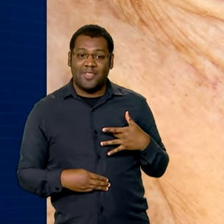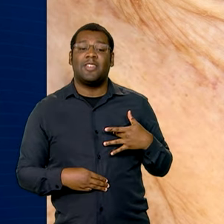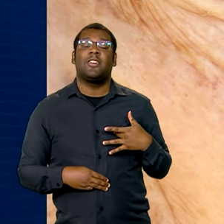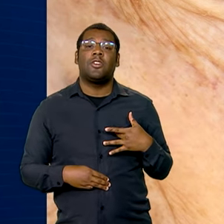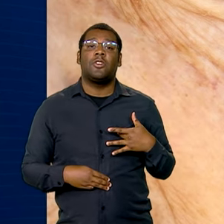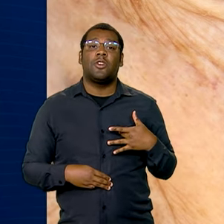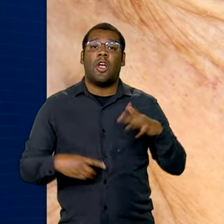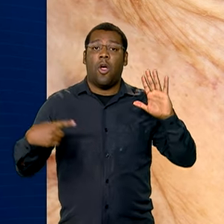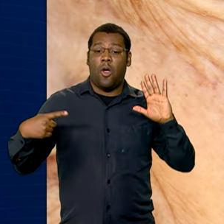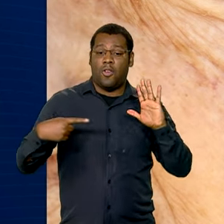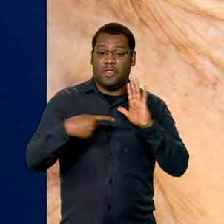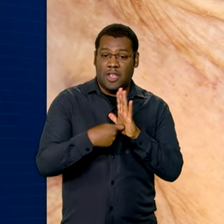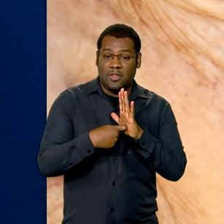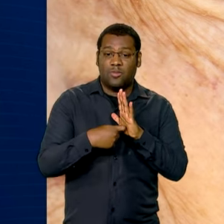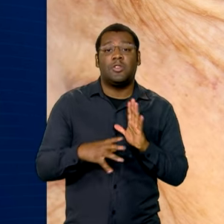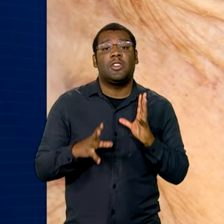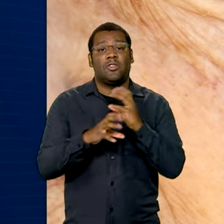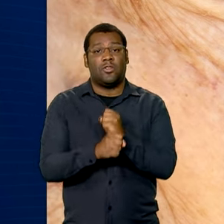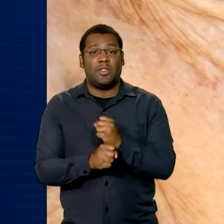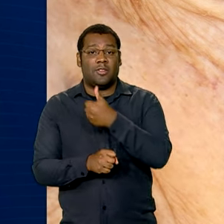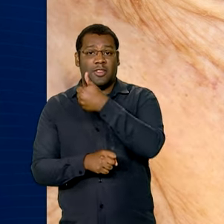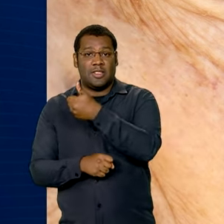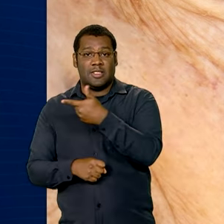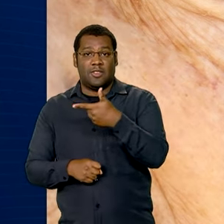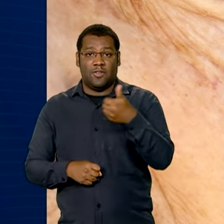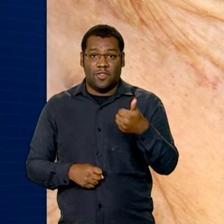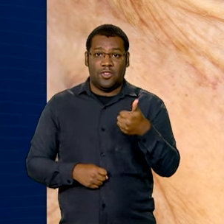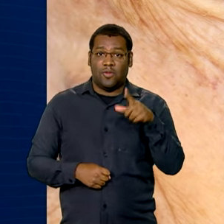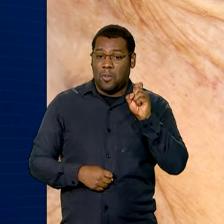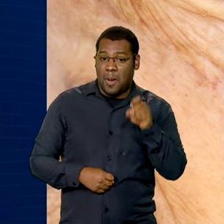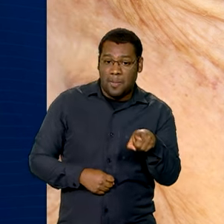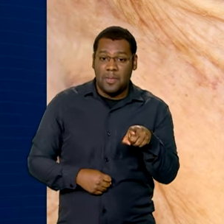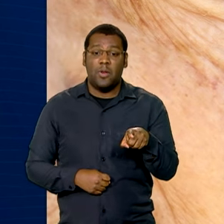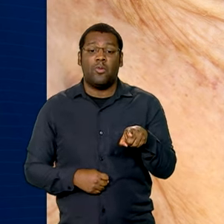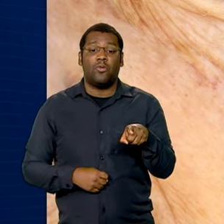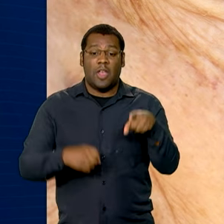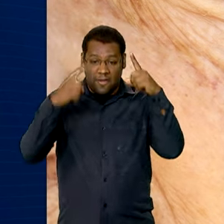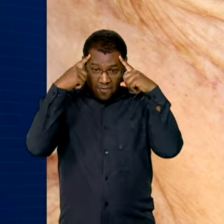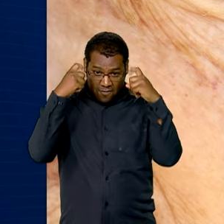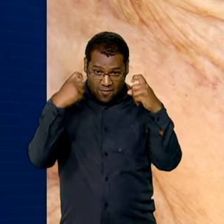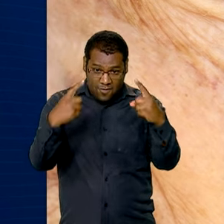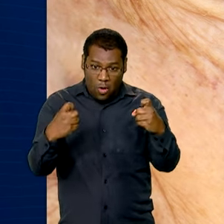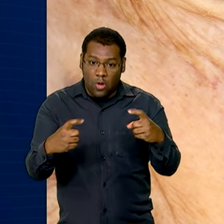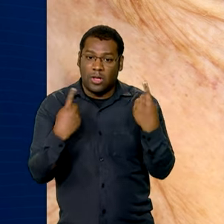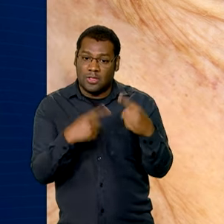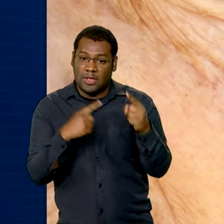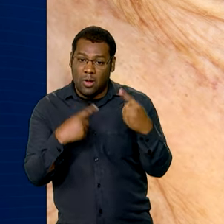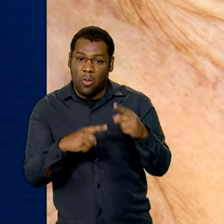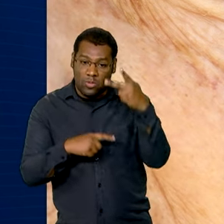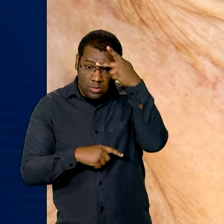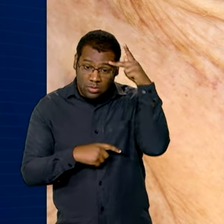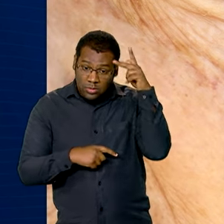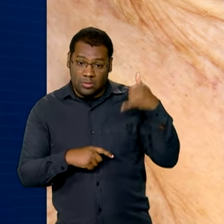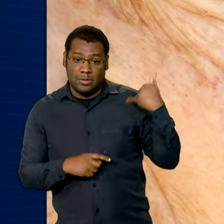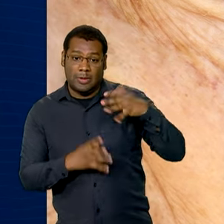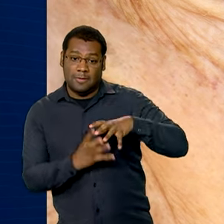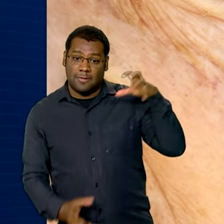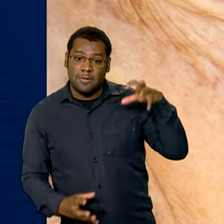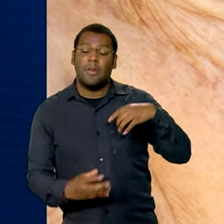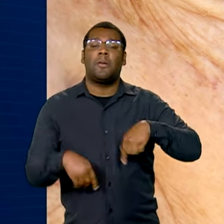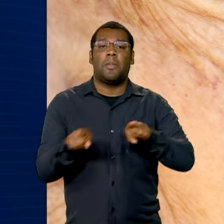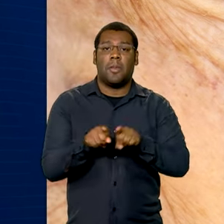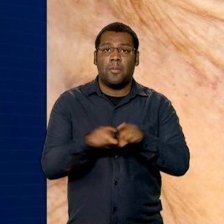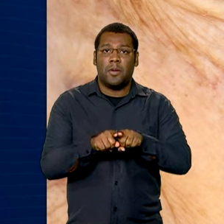notificações de situações de violência cometidas contra pessoas idosas. As estatísticas também